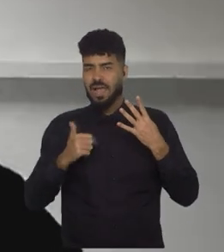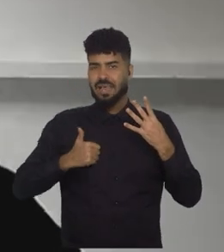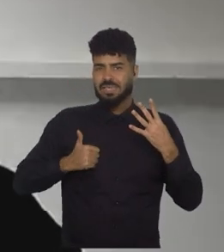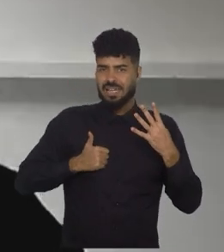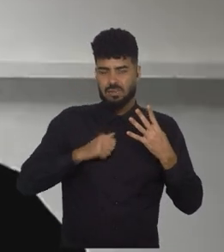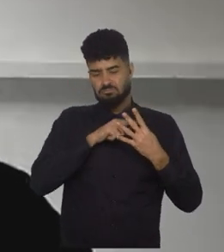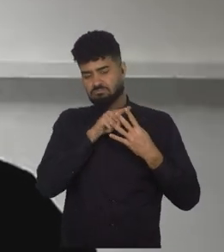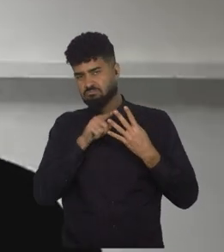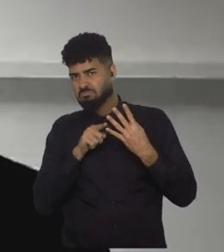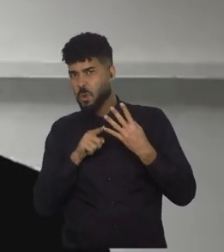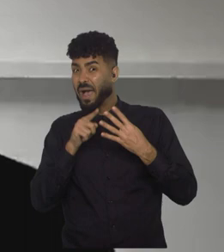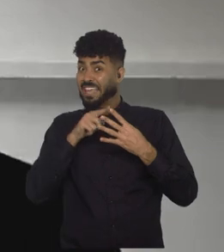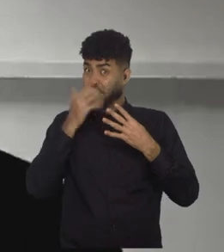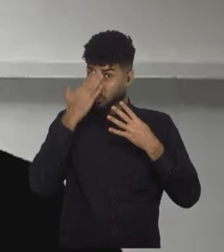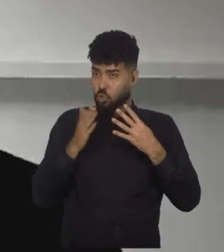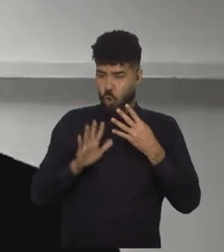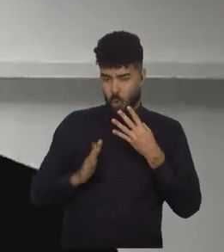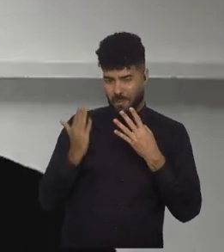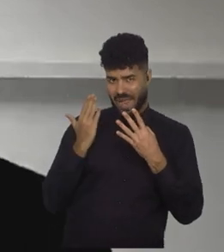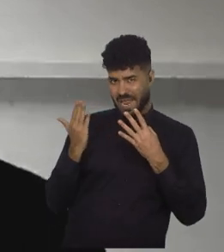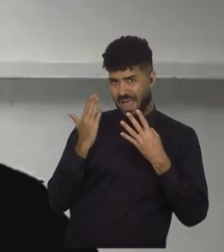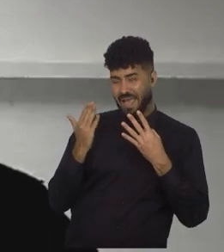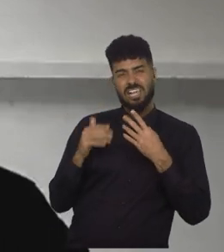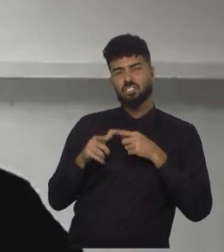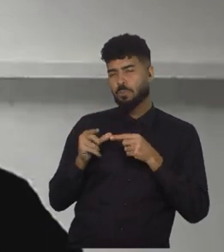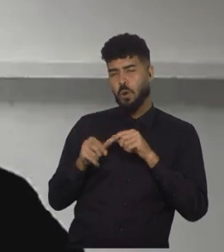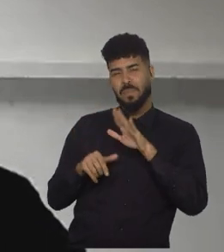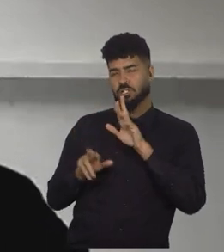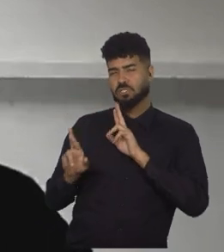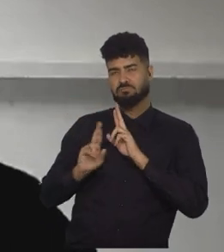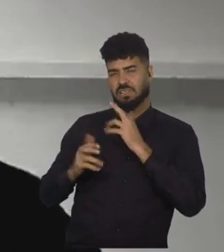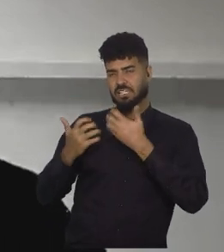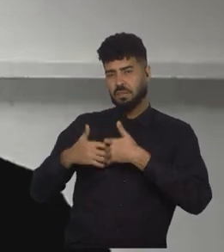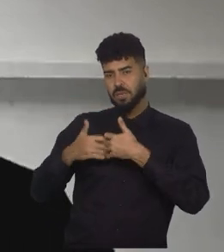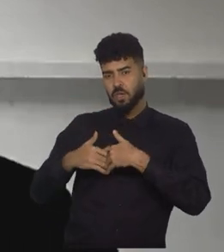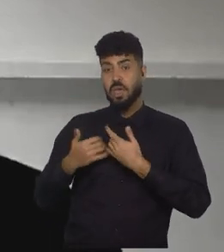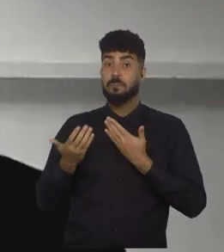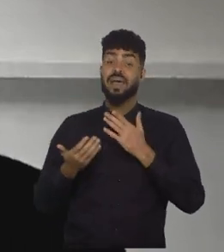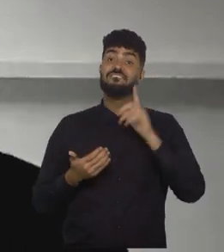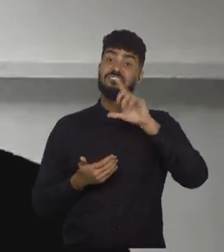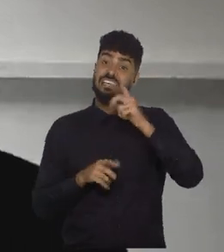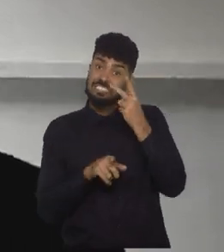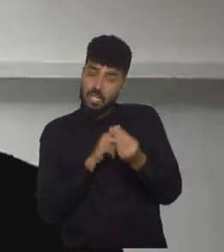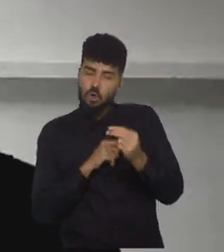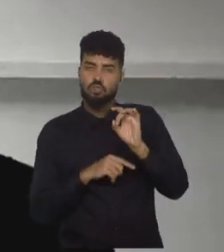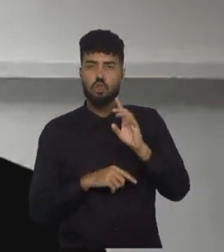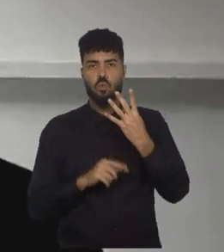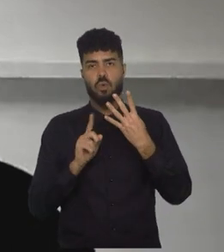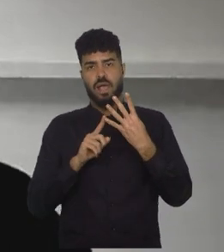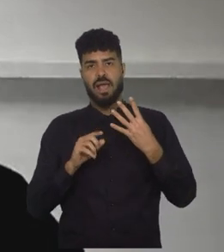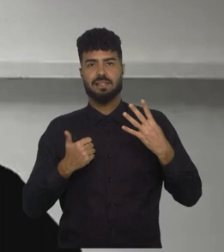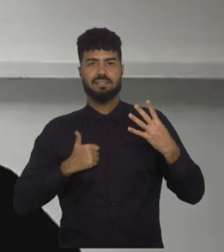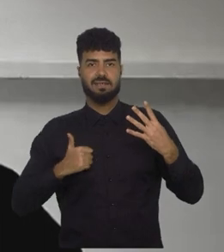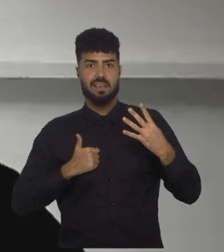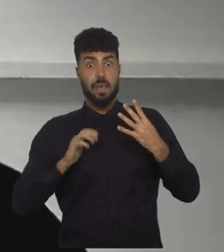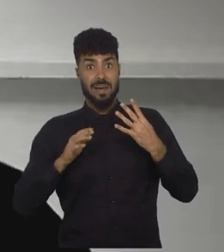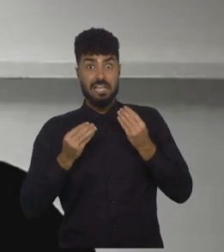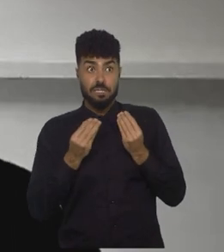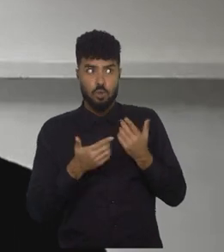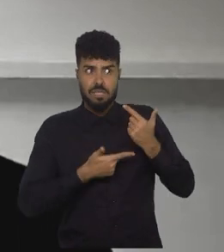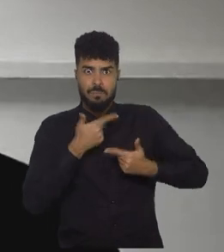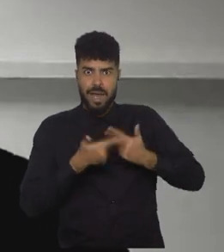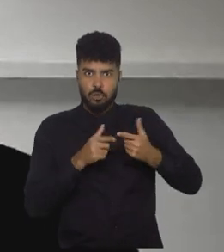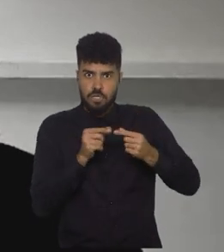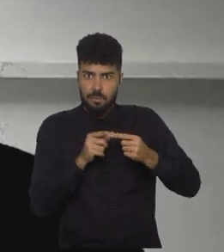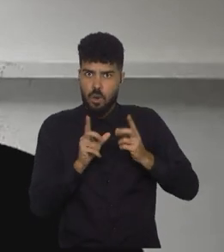seleção em termos de desempenho ali. Os resultados não acompanharam, acabou vencendo só o Canadá nessa ocasião, mas deu um trabalho tremendo para os Estados Unidos e para o